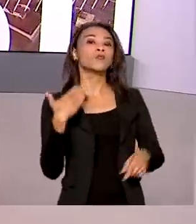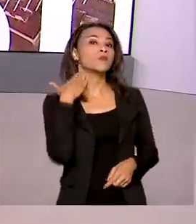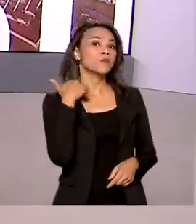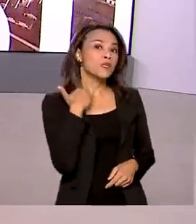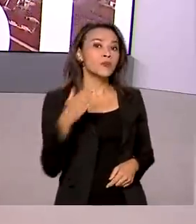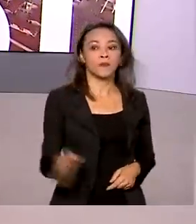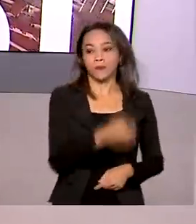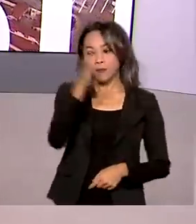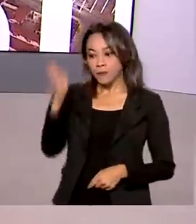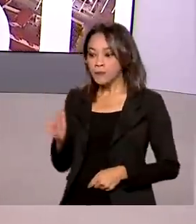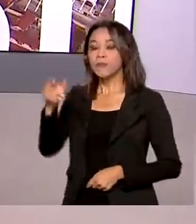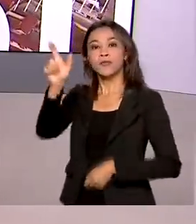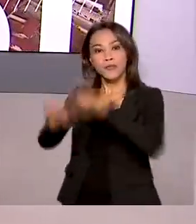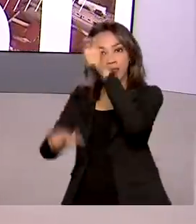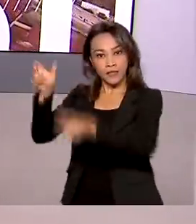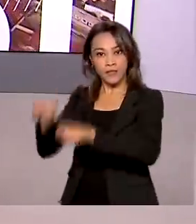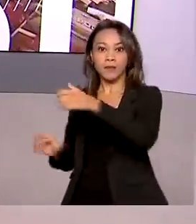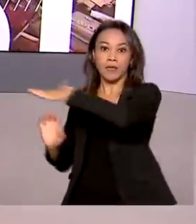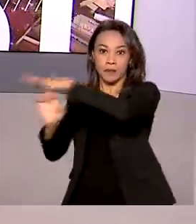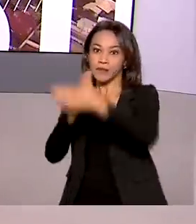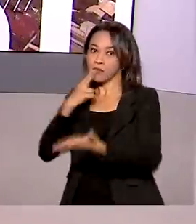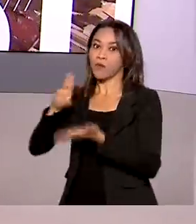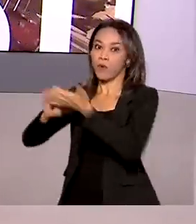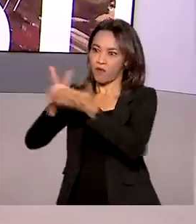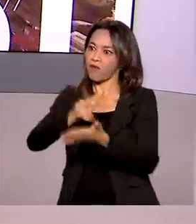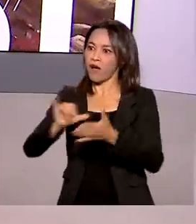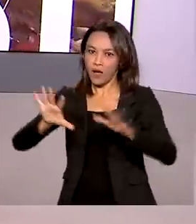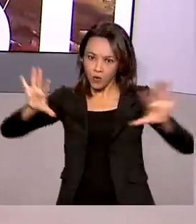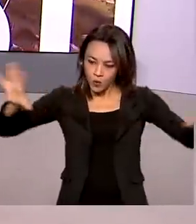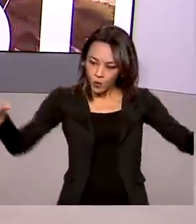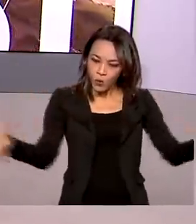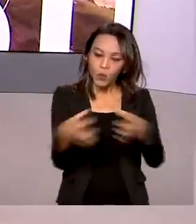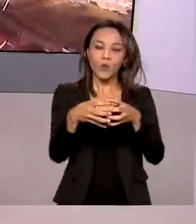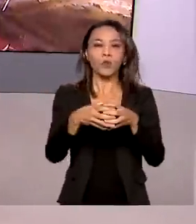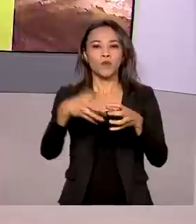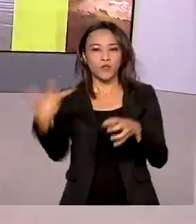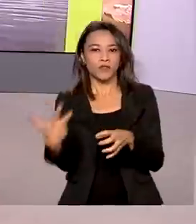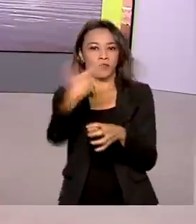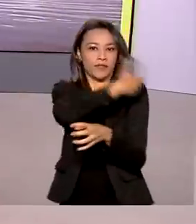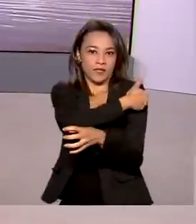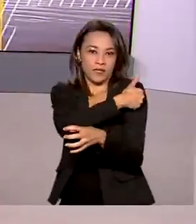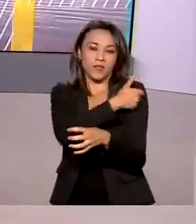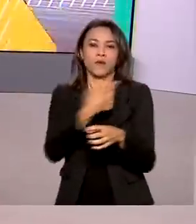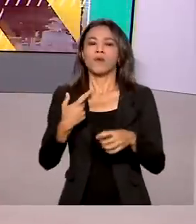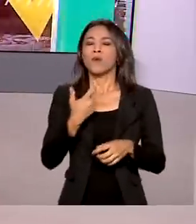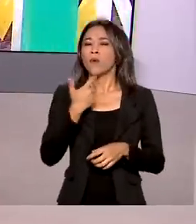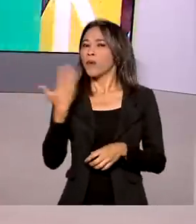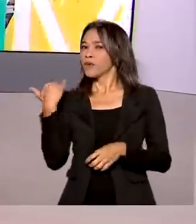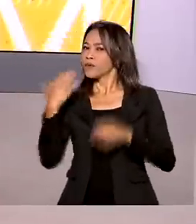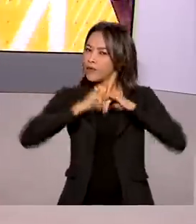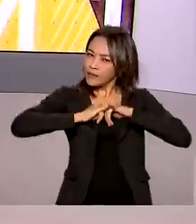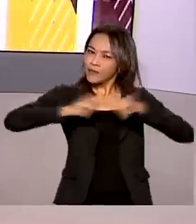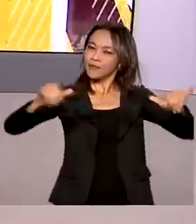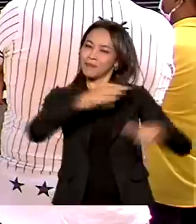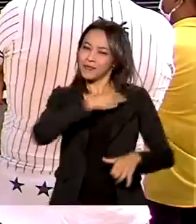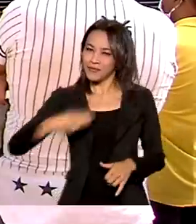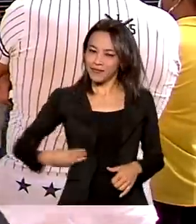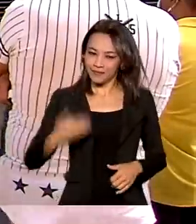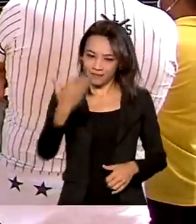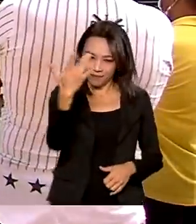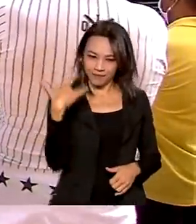dos Correios vão entrar no grupo prioritário da vacinação contra a Covid-19. O anúncio foi feito pelo Ministro da Saúde.